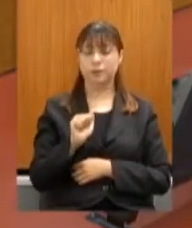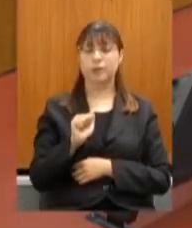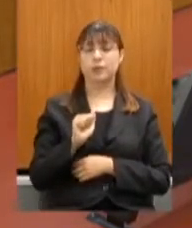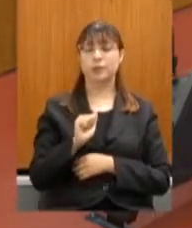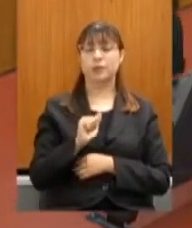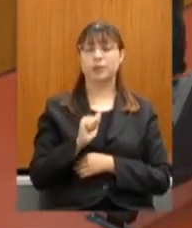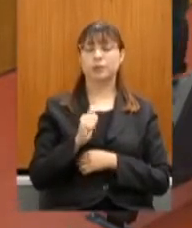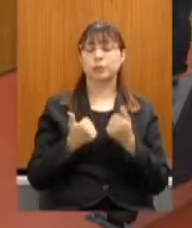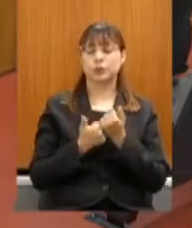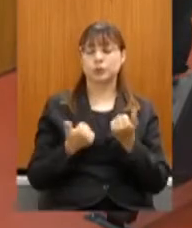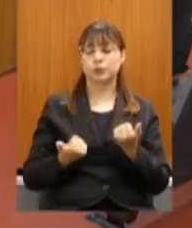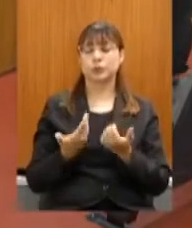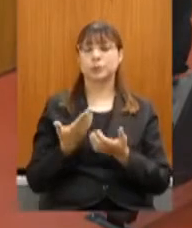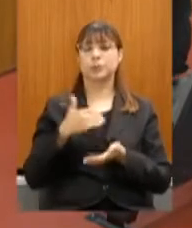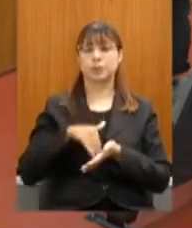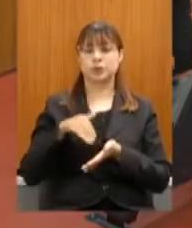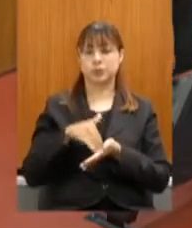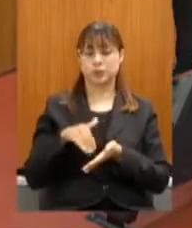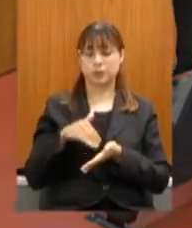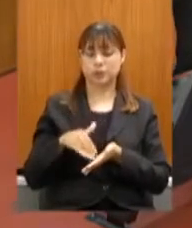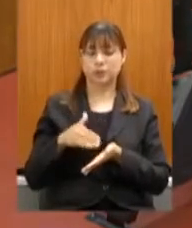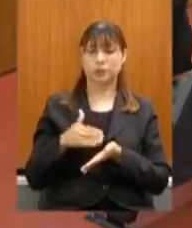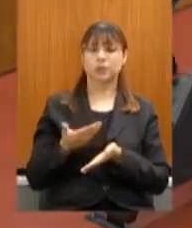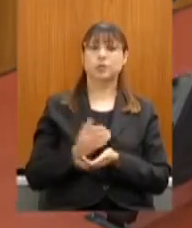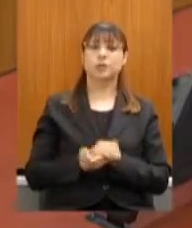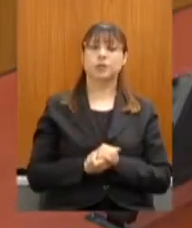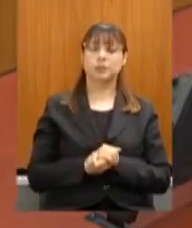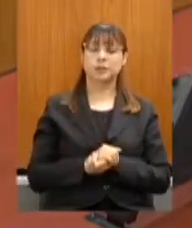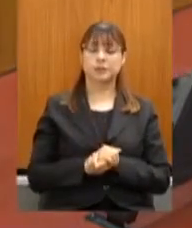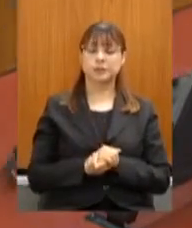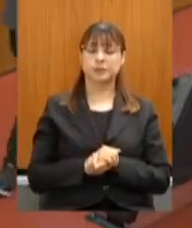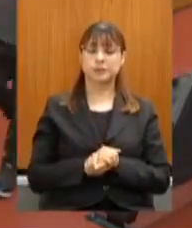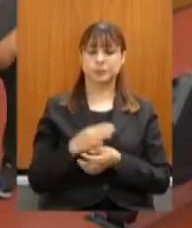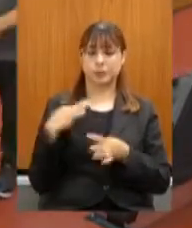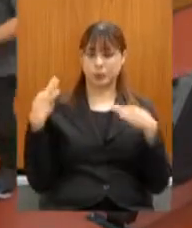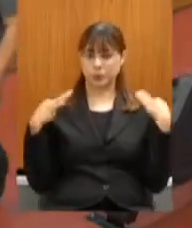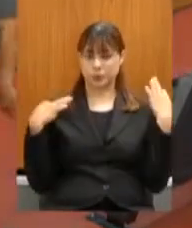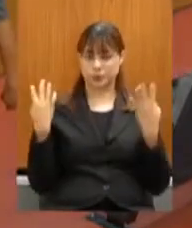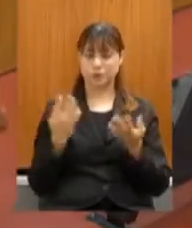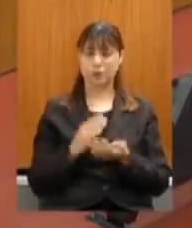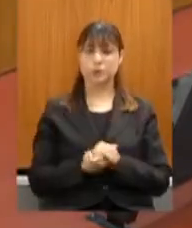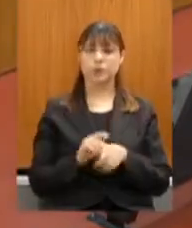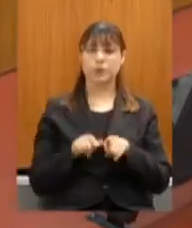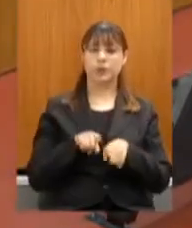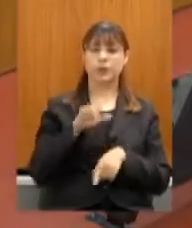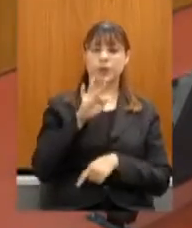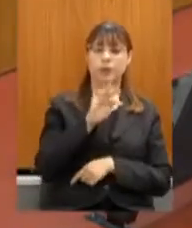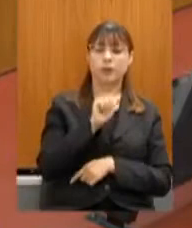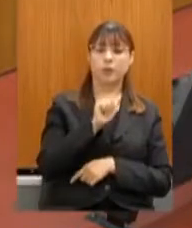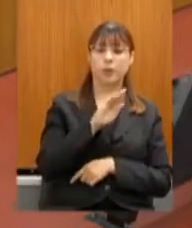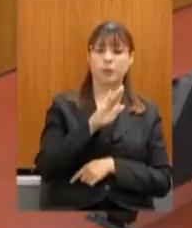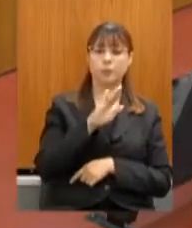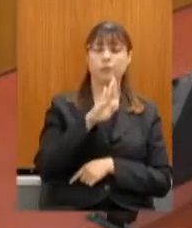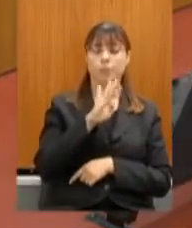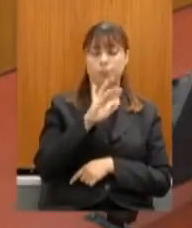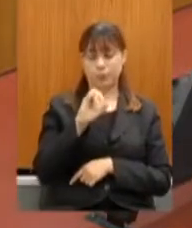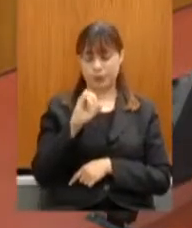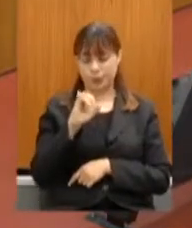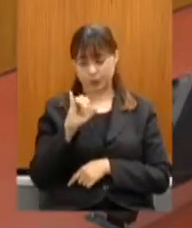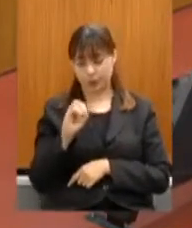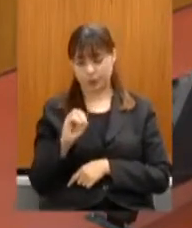subsecretária de Turismo da Secretaria de Estado de Cultura e Turismo. Fábio Caldeira de Castro Silva,